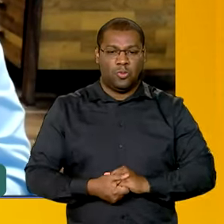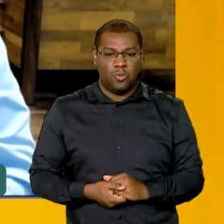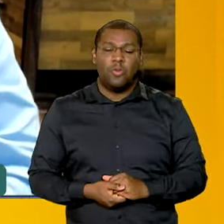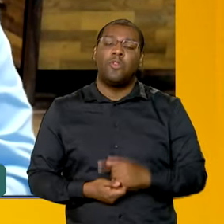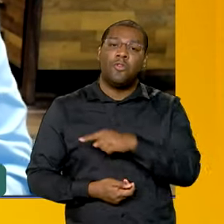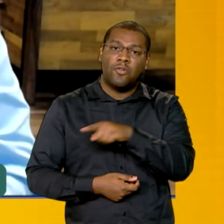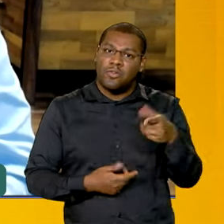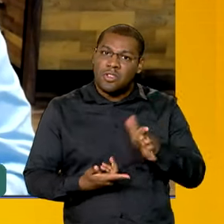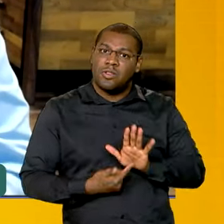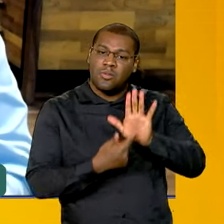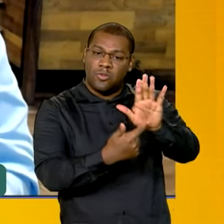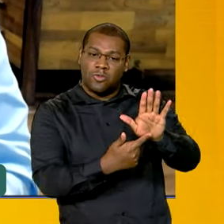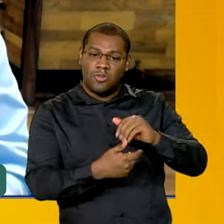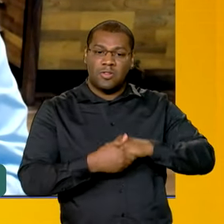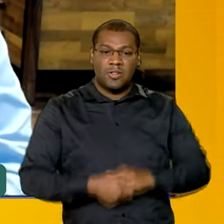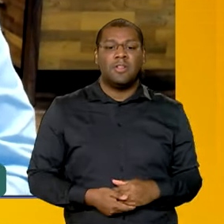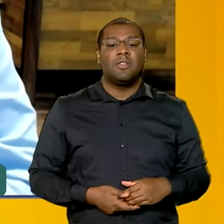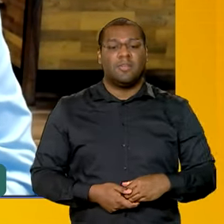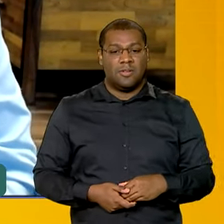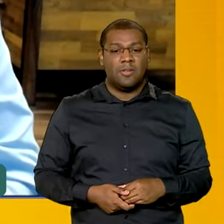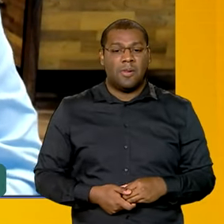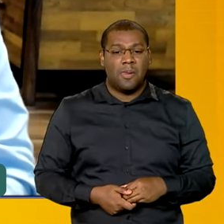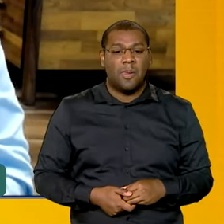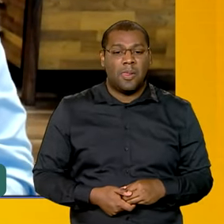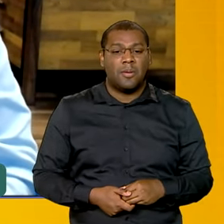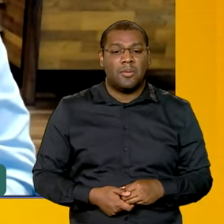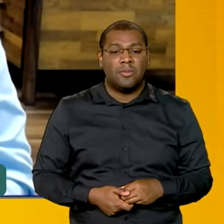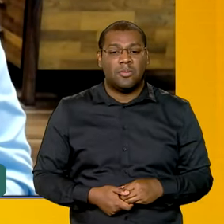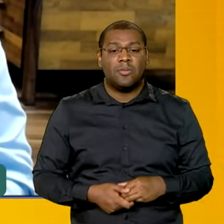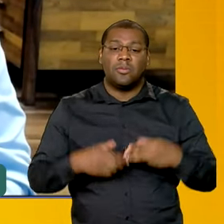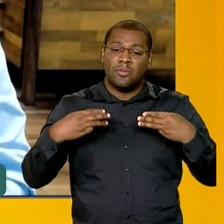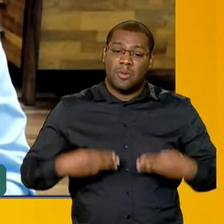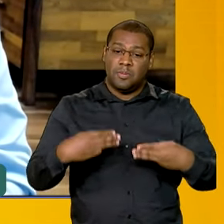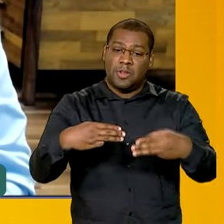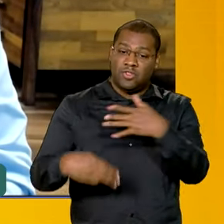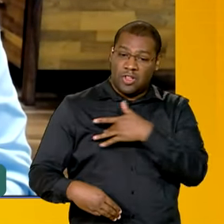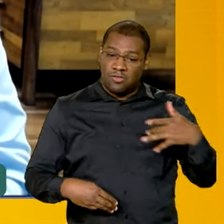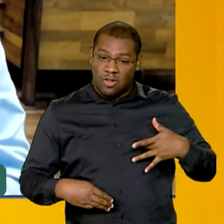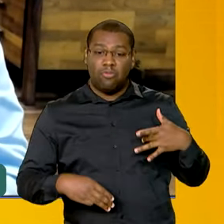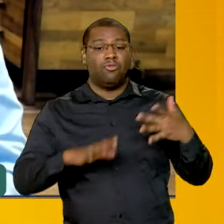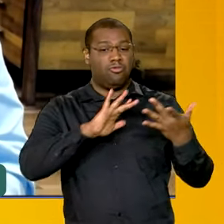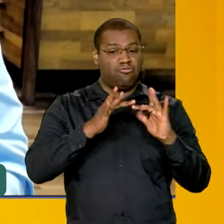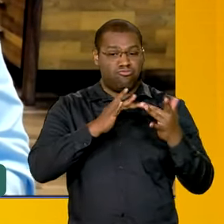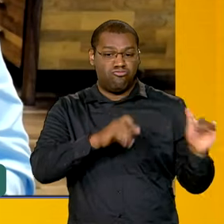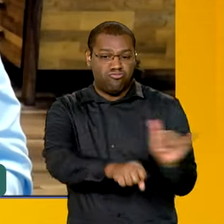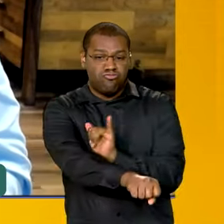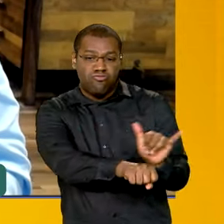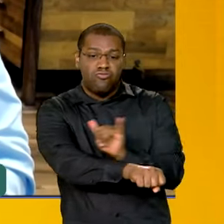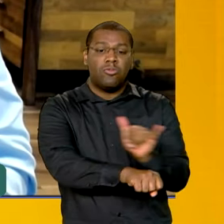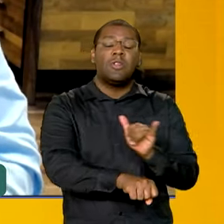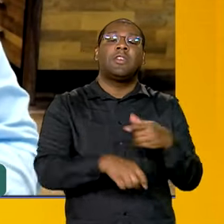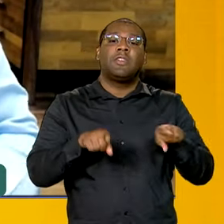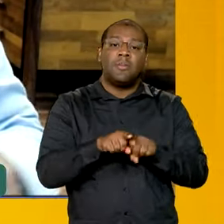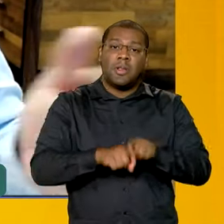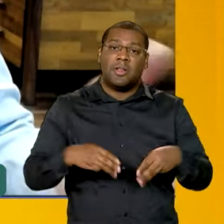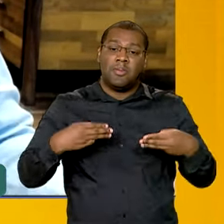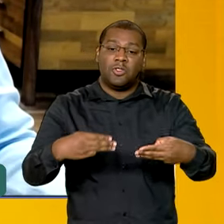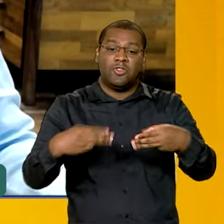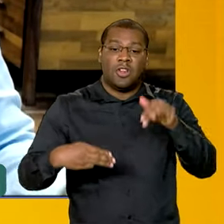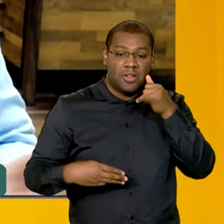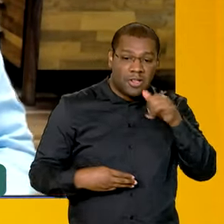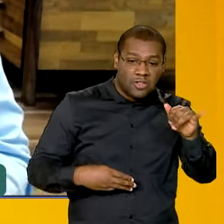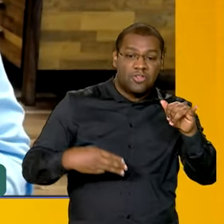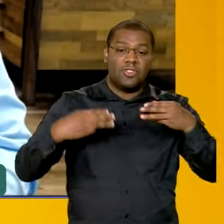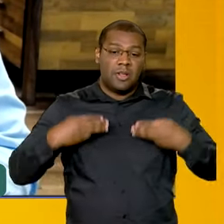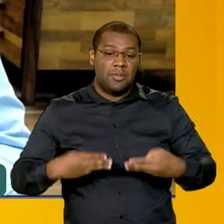mostrando, você tem ações, grandes ações, do Ministério da Saúde, do Ministério de Minas e Energia, do Ministério das